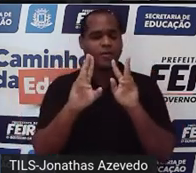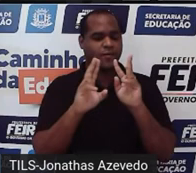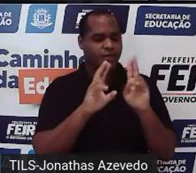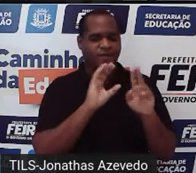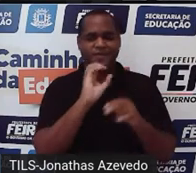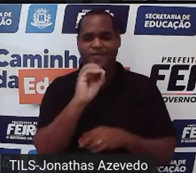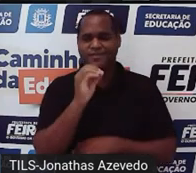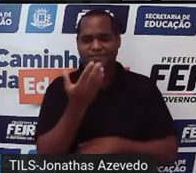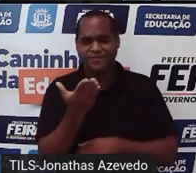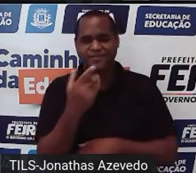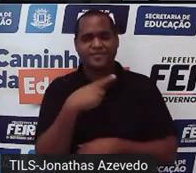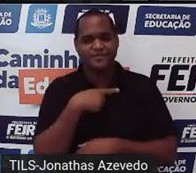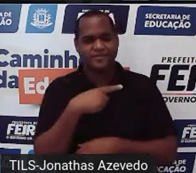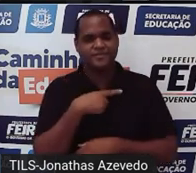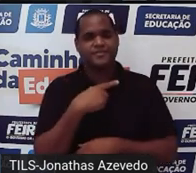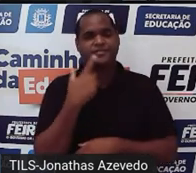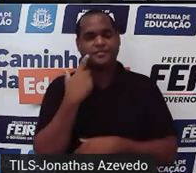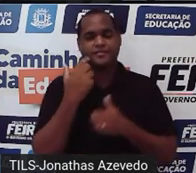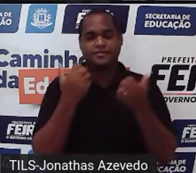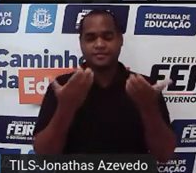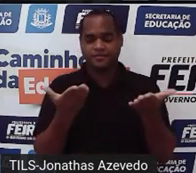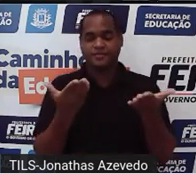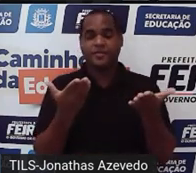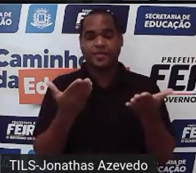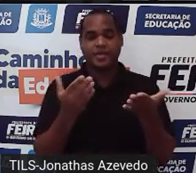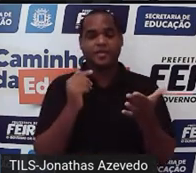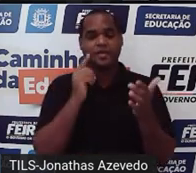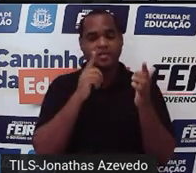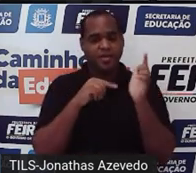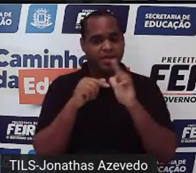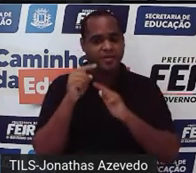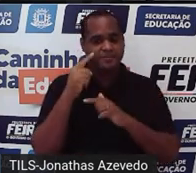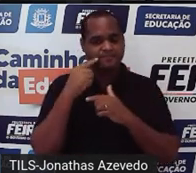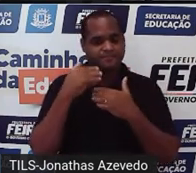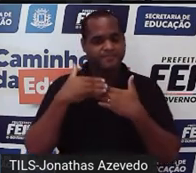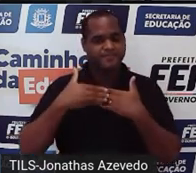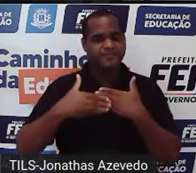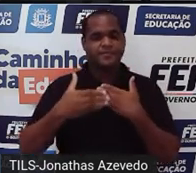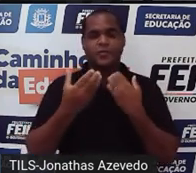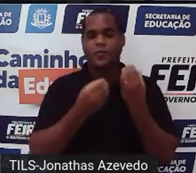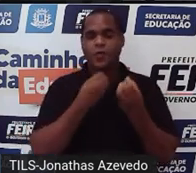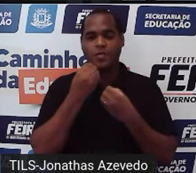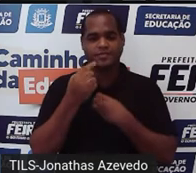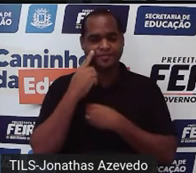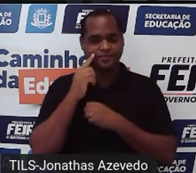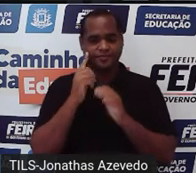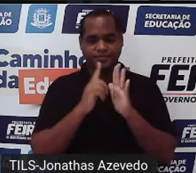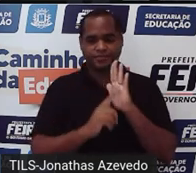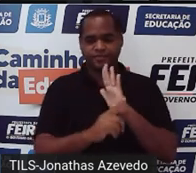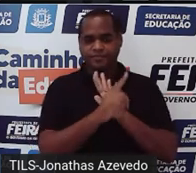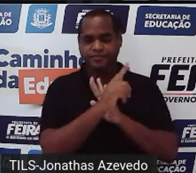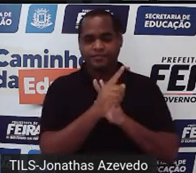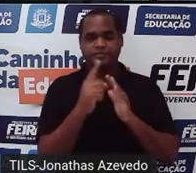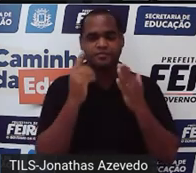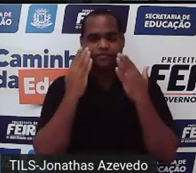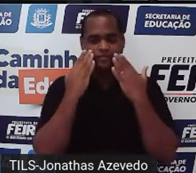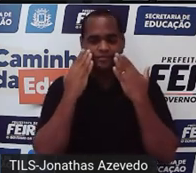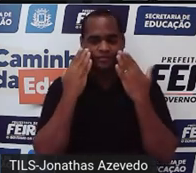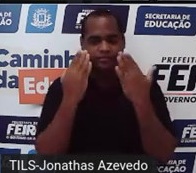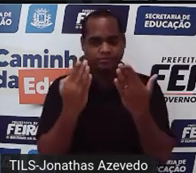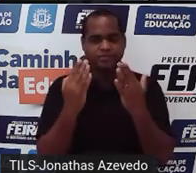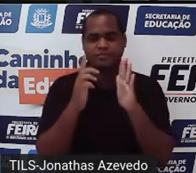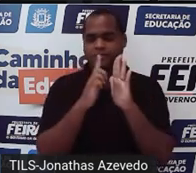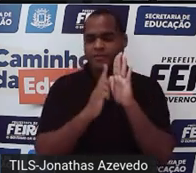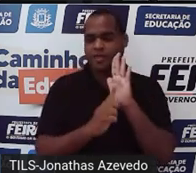tá e aí a gente vai ver no gráfico como é que fica a solução desse